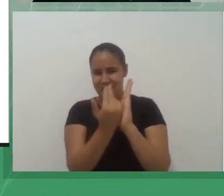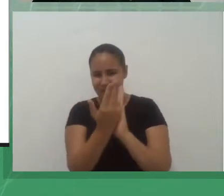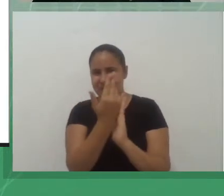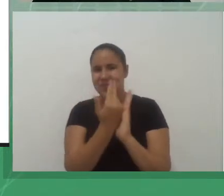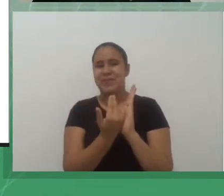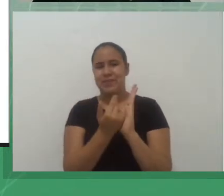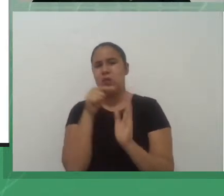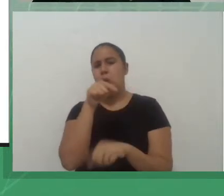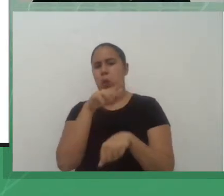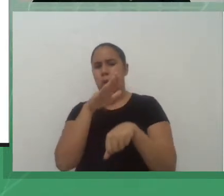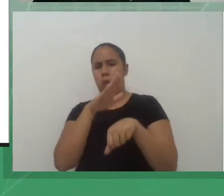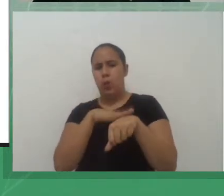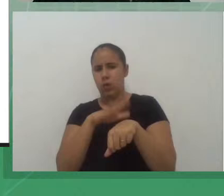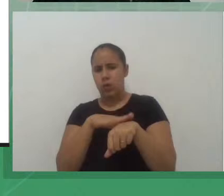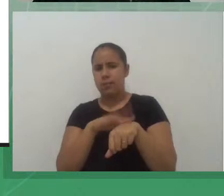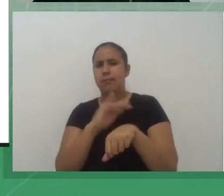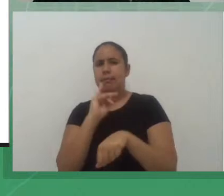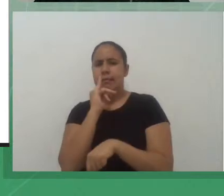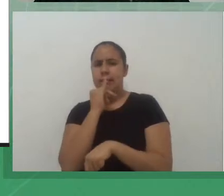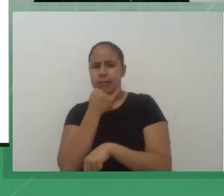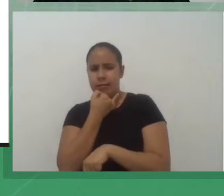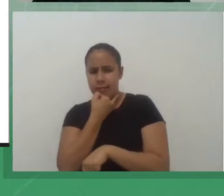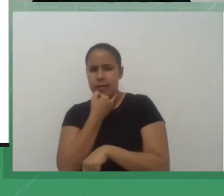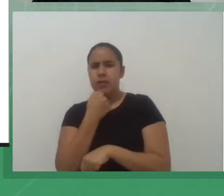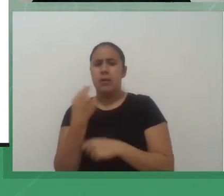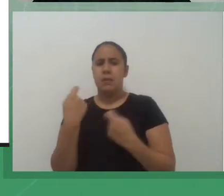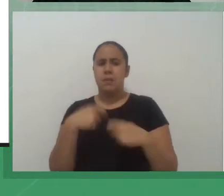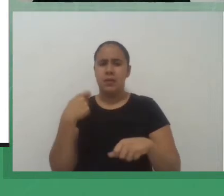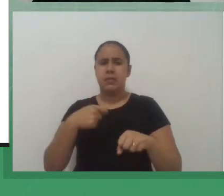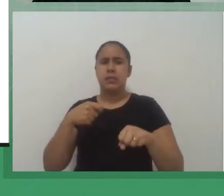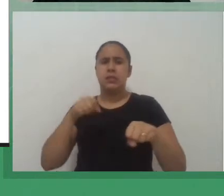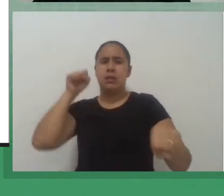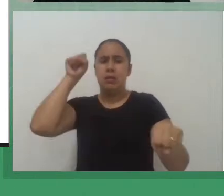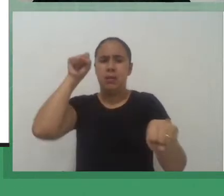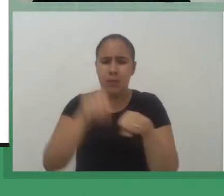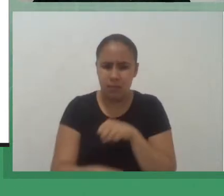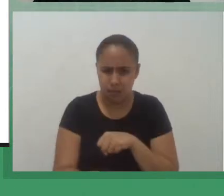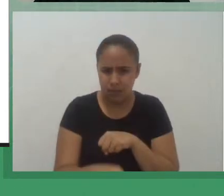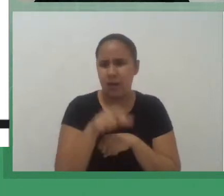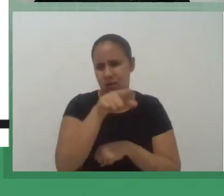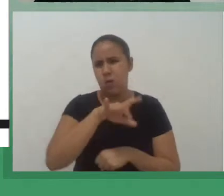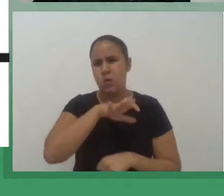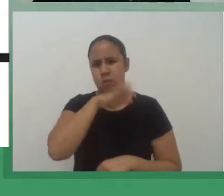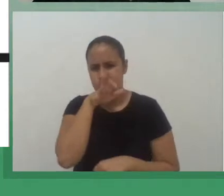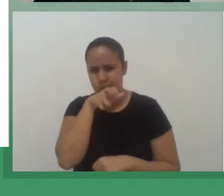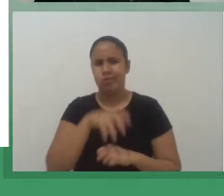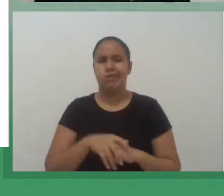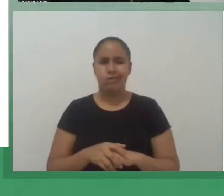infelizmente, a baleia precisa ser sacrificada. Pode avançar mais um, professor, por gentileza.